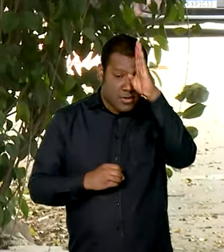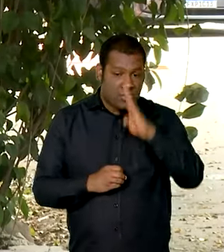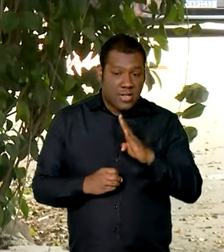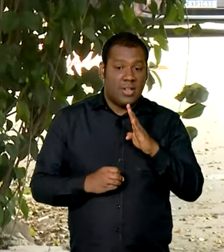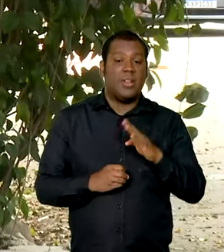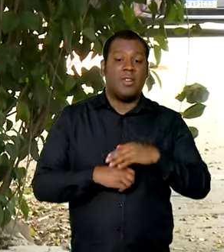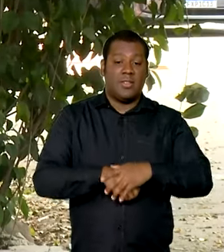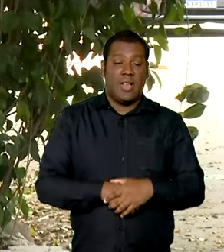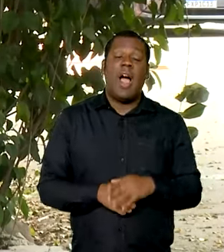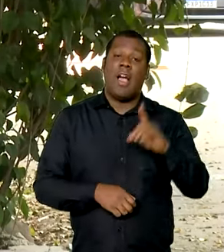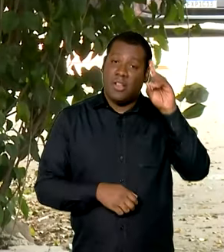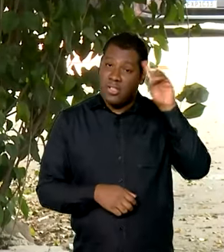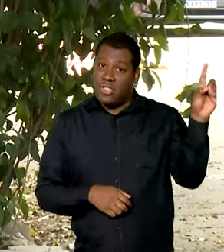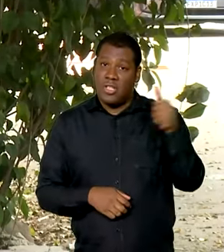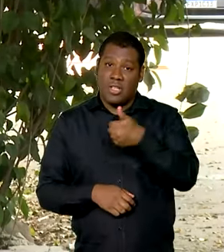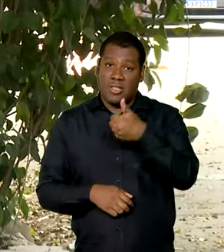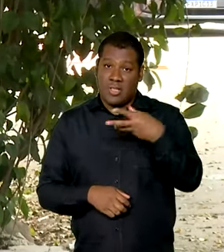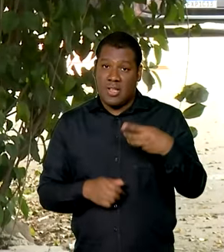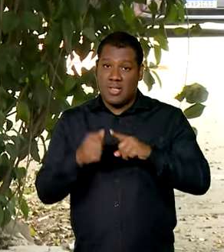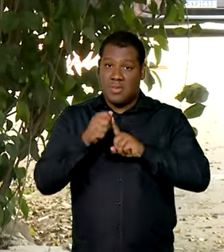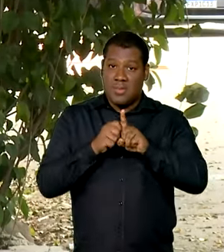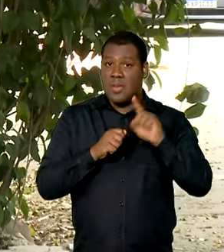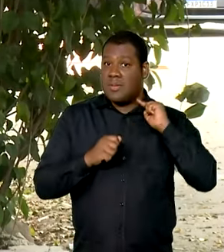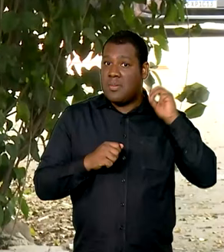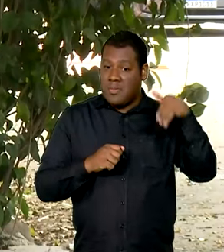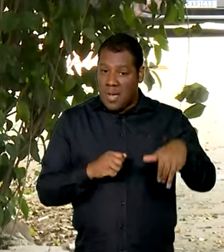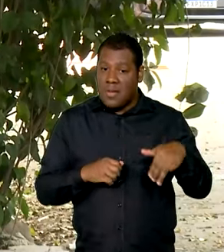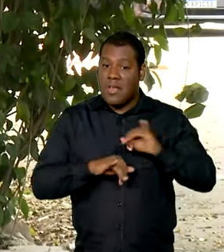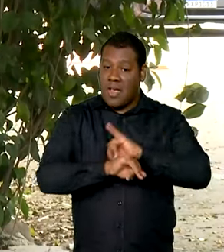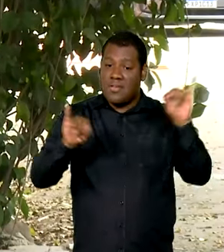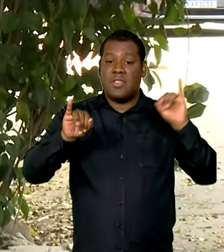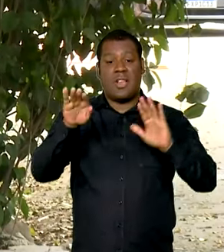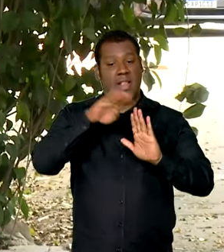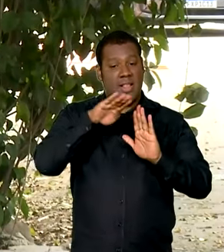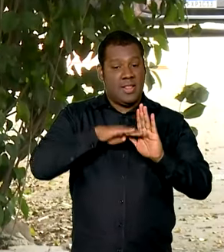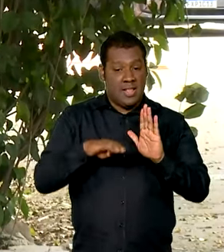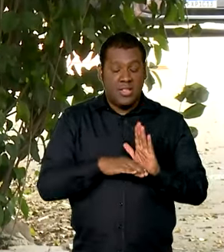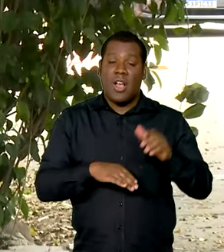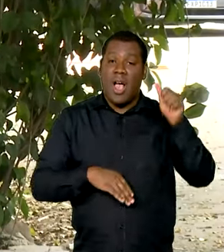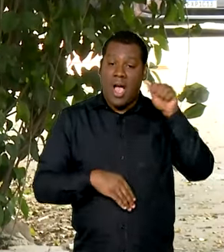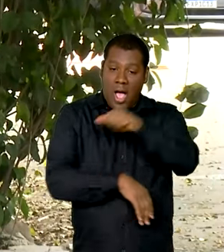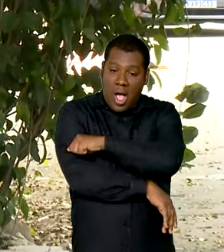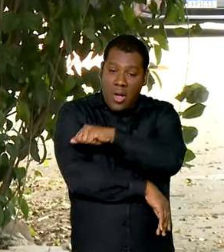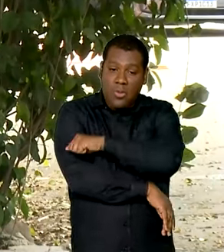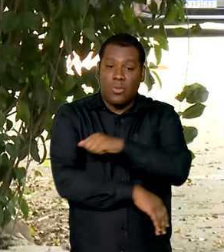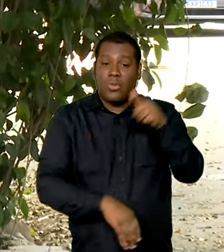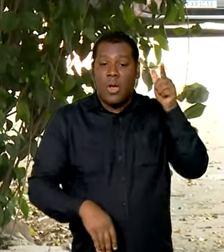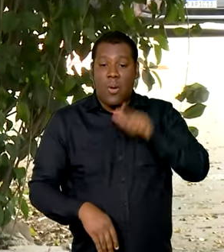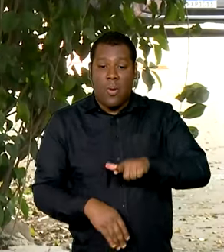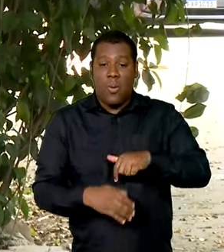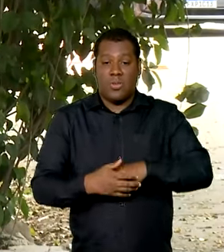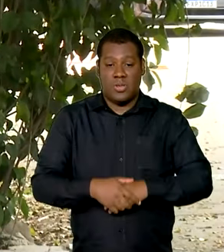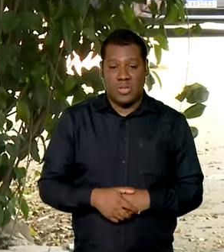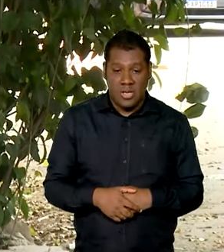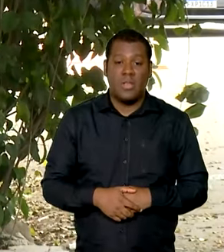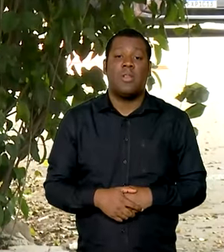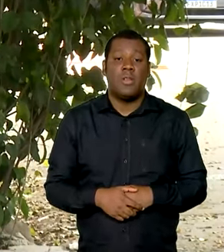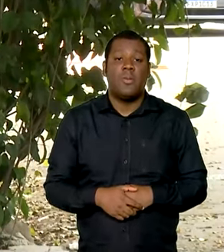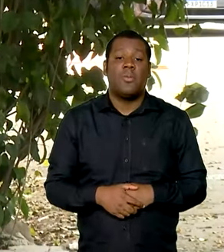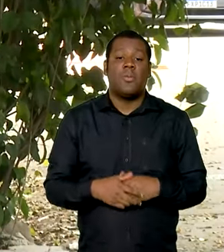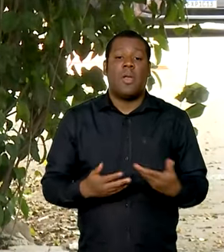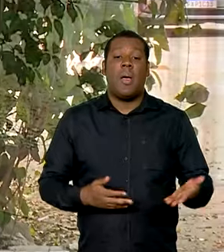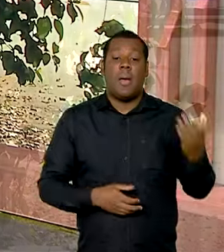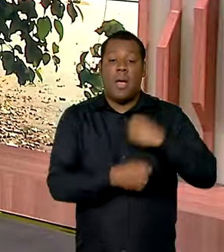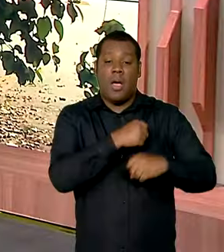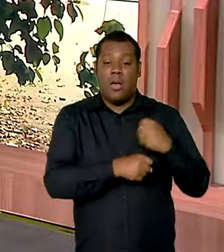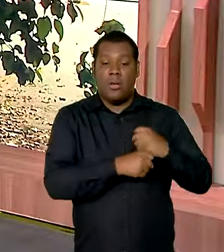no dia 13 de maio. No ano passado o valor da taxa de inscrição no Enem foi de R$ 85,00. Vanessa.